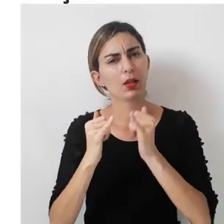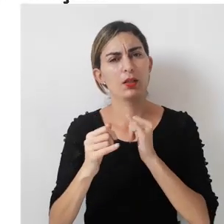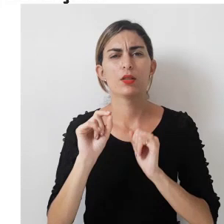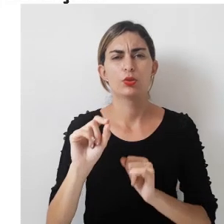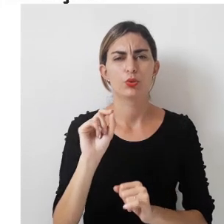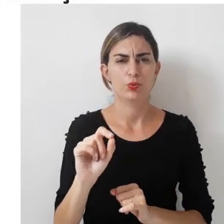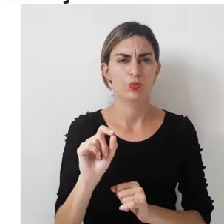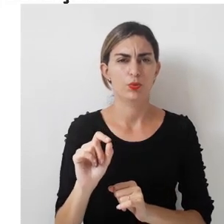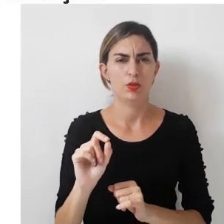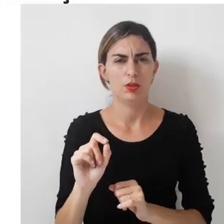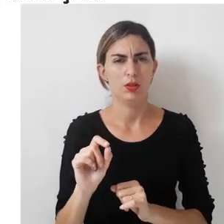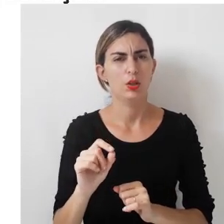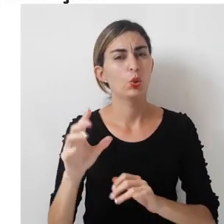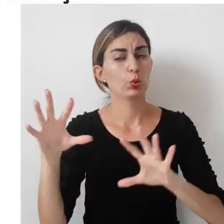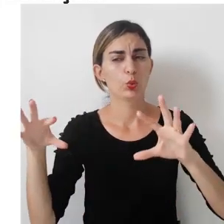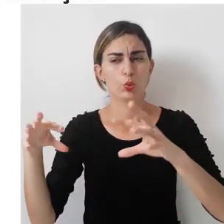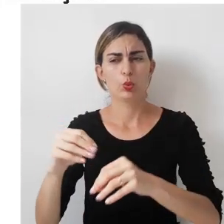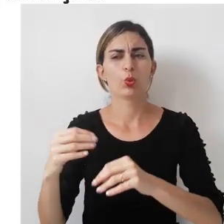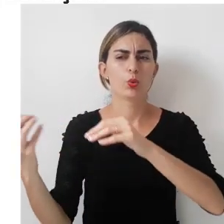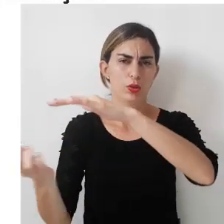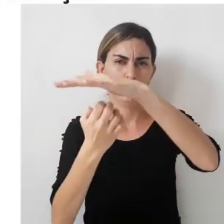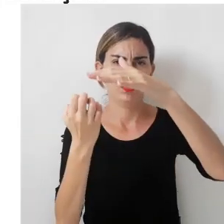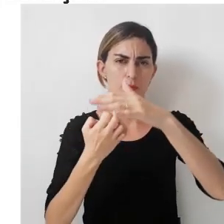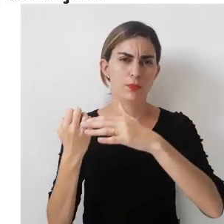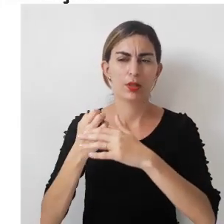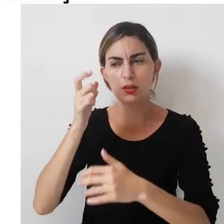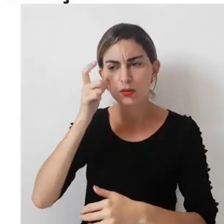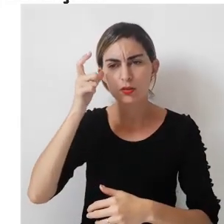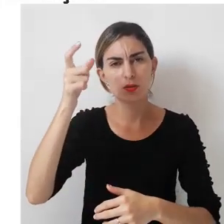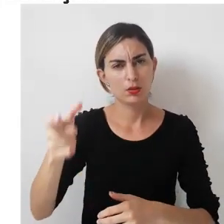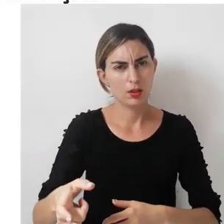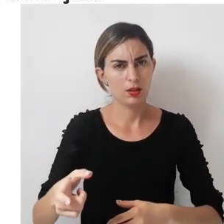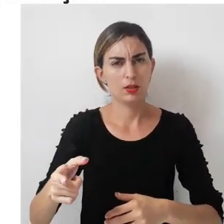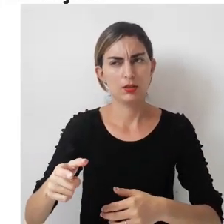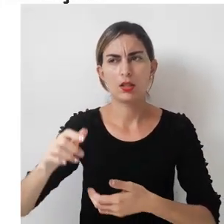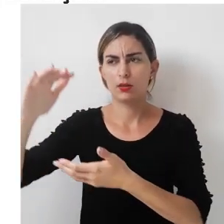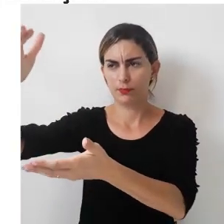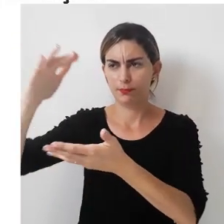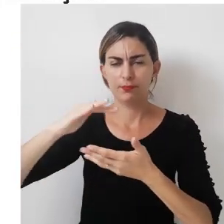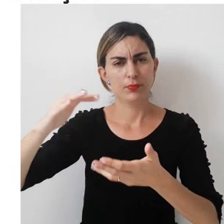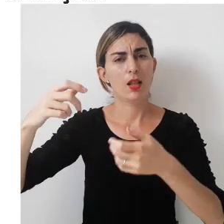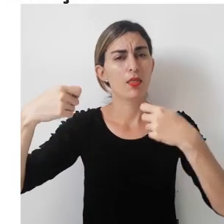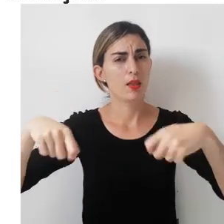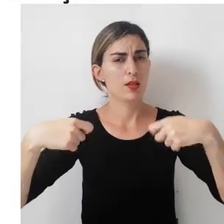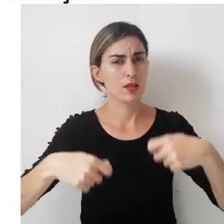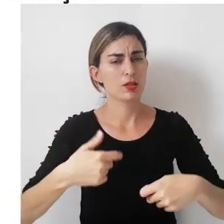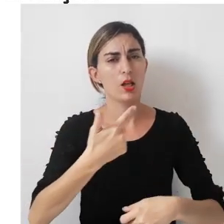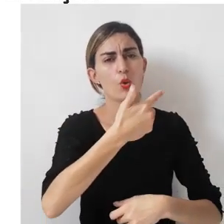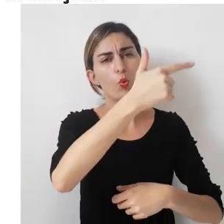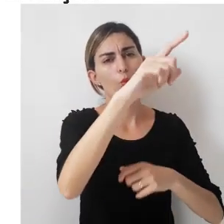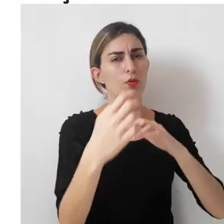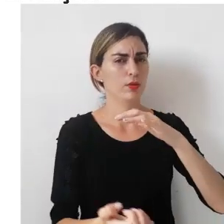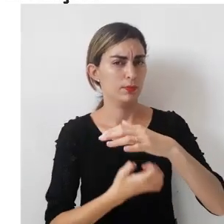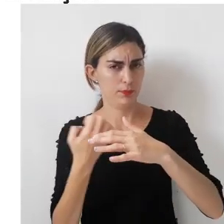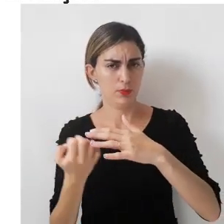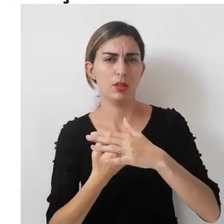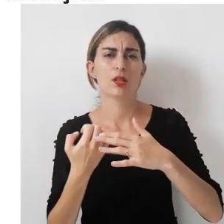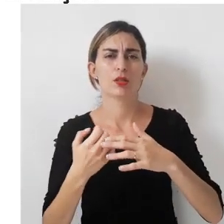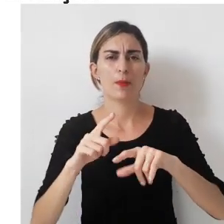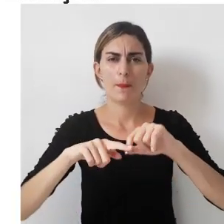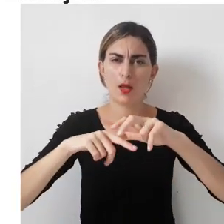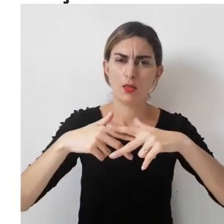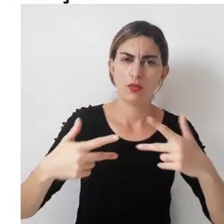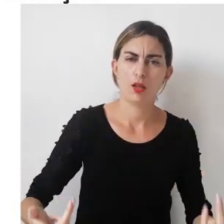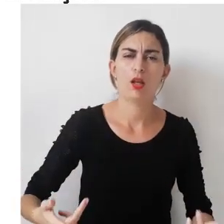Entende-se por fornecedores todas as empresas ou indivíduos interessados em suprir as necessidades de outra empresa em